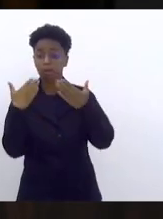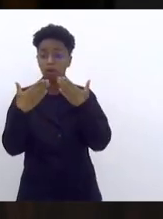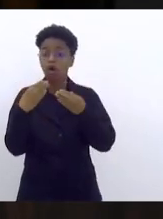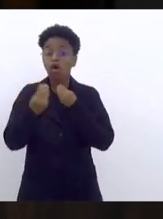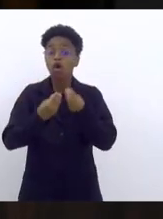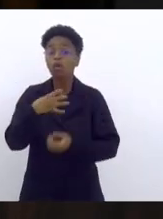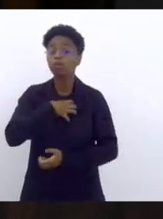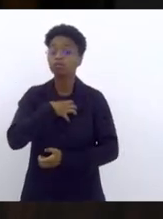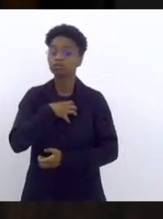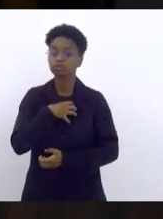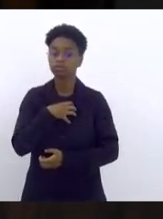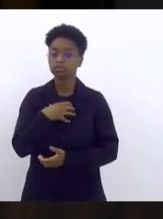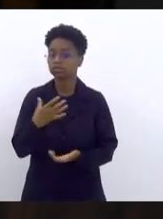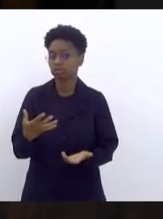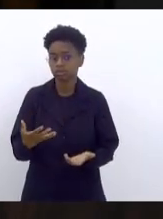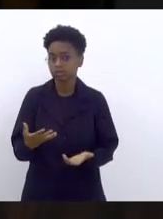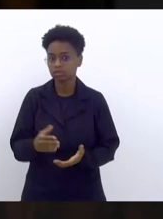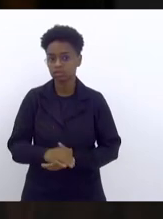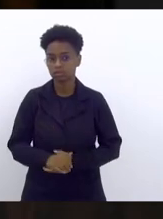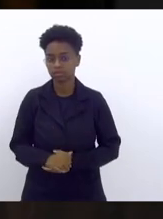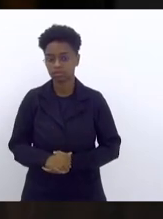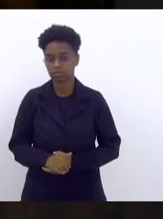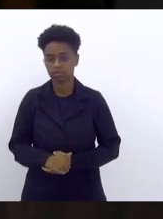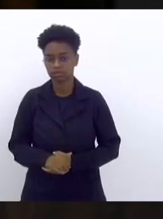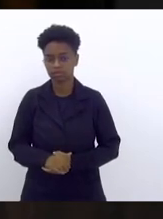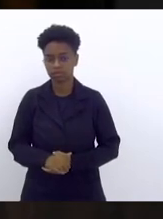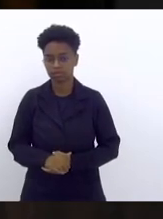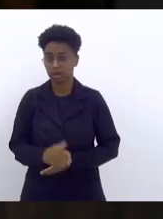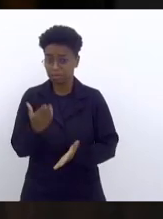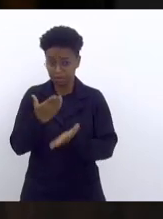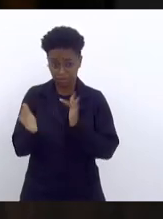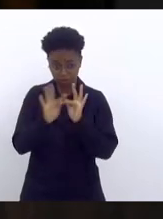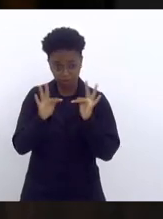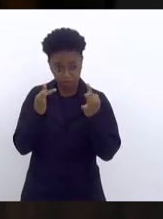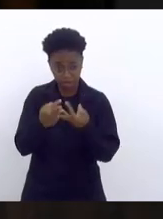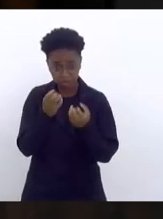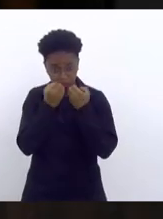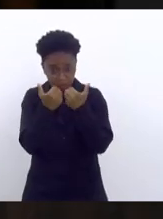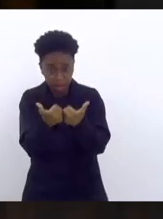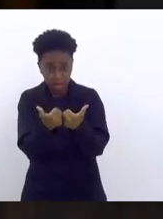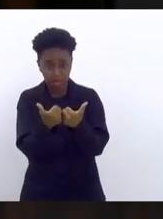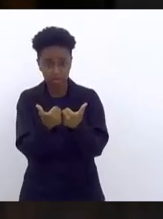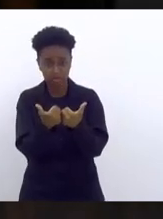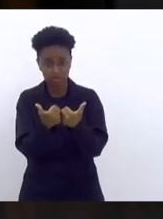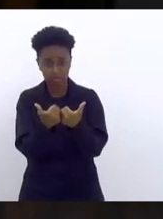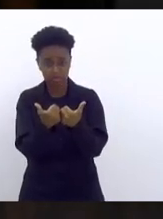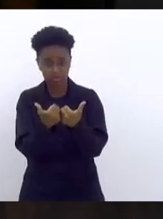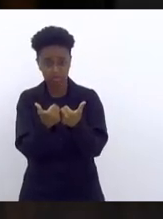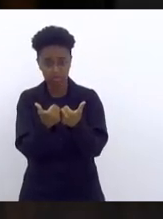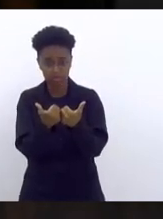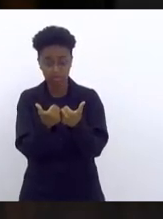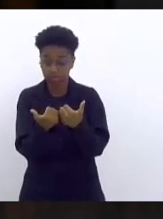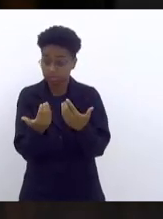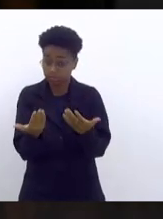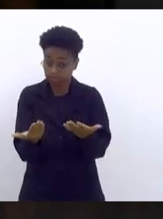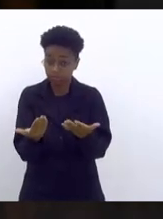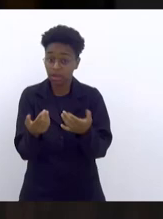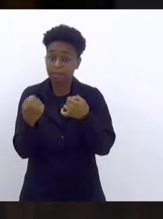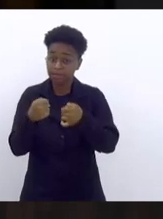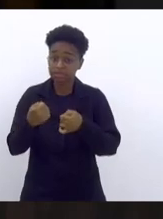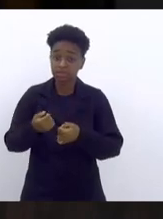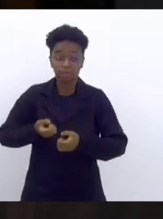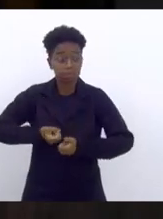presidência convida o senhor deputado Luiz Cláudio para fazer a leitura da ata da sessão anterior.